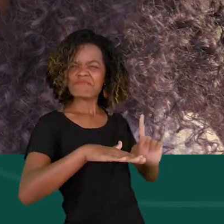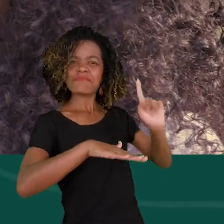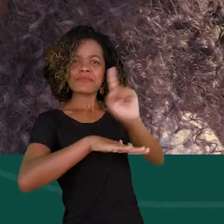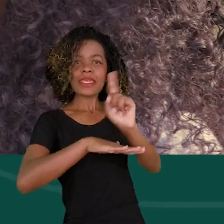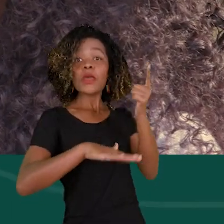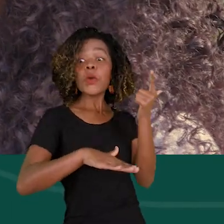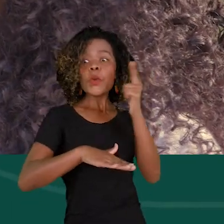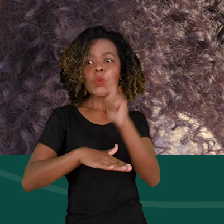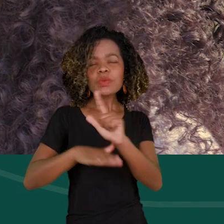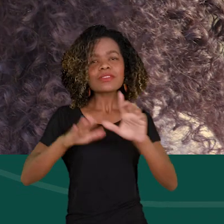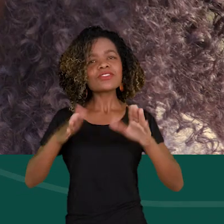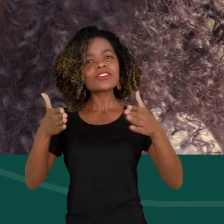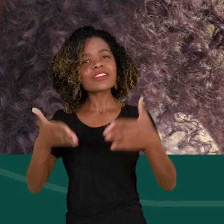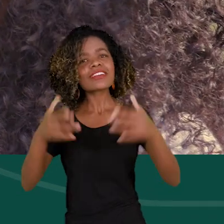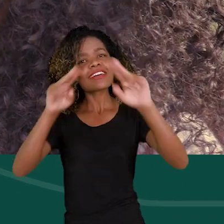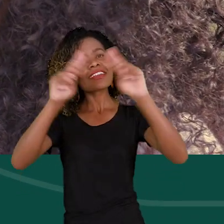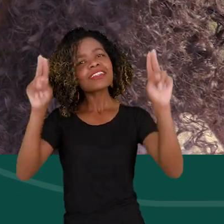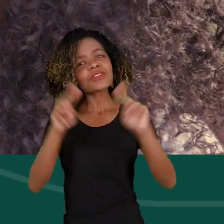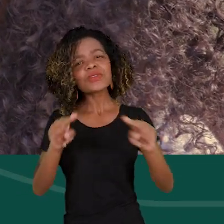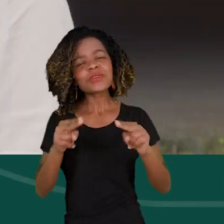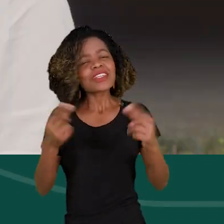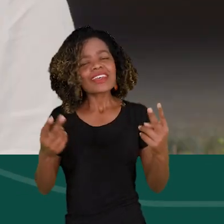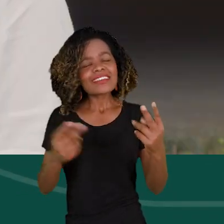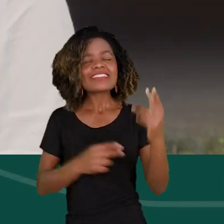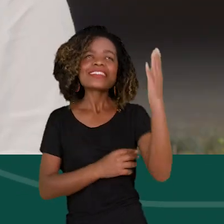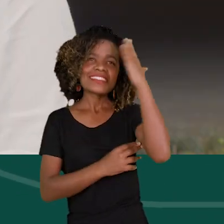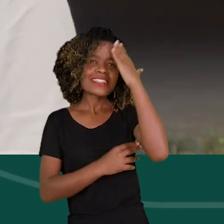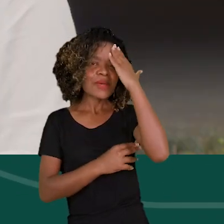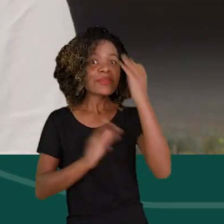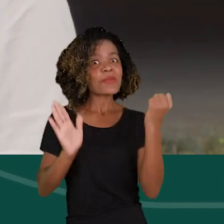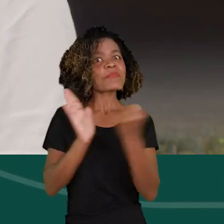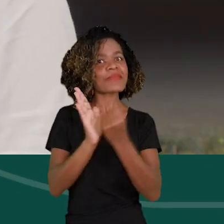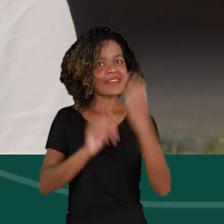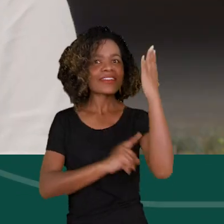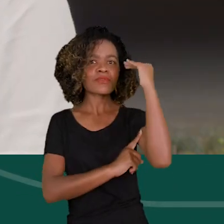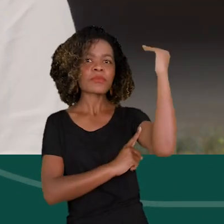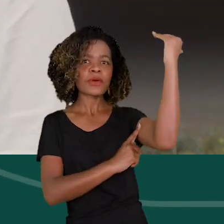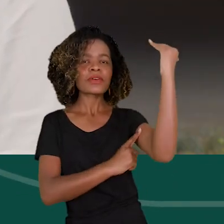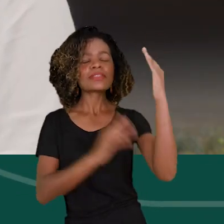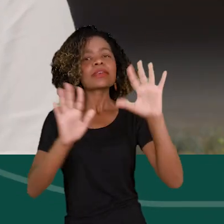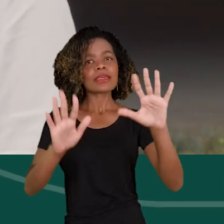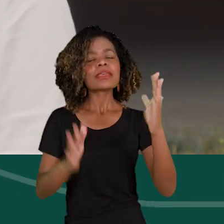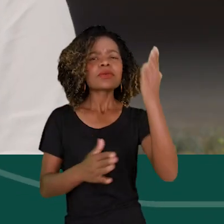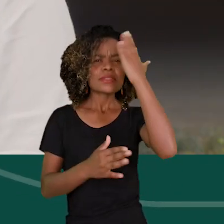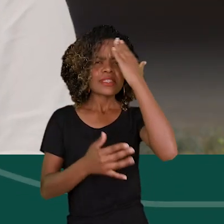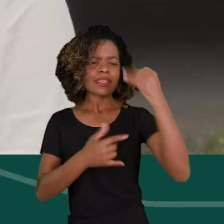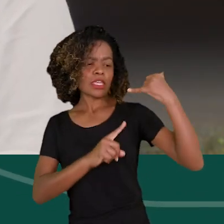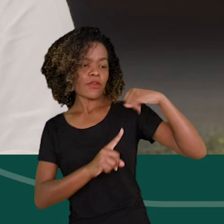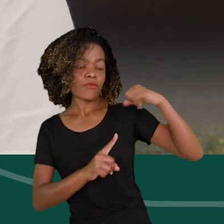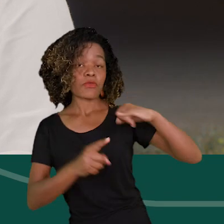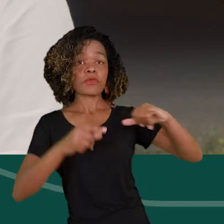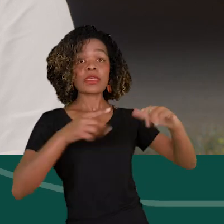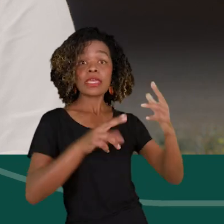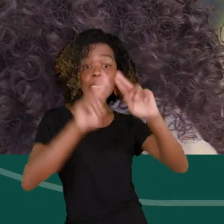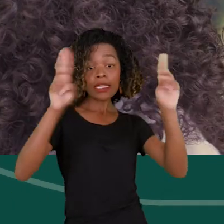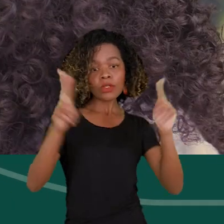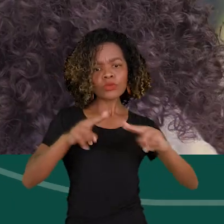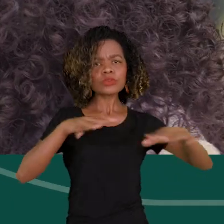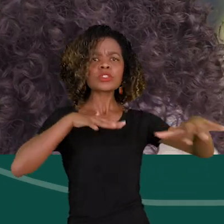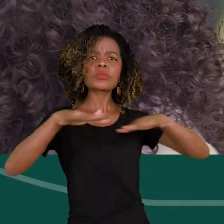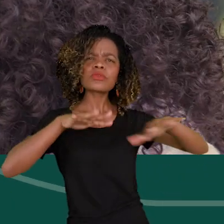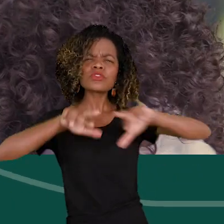eu falo que a Natura é um pouco de utopia, né? Eu identifico na Natura e na Avon esse movimento multicultural.